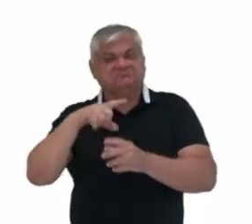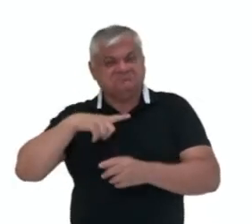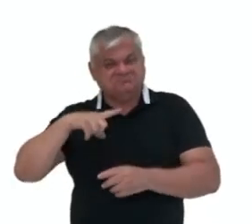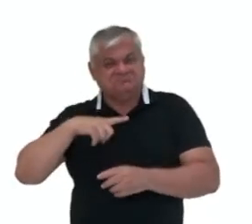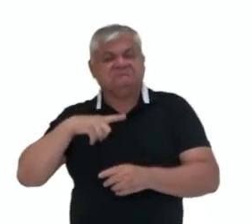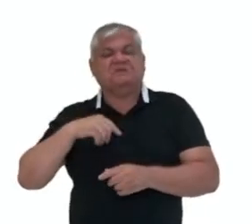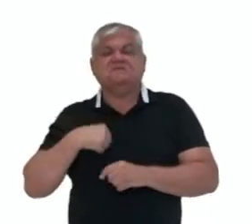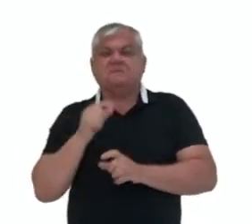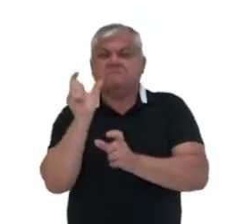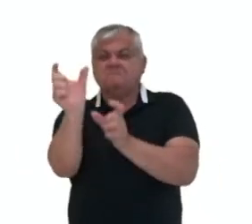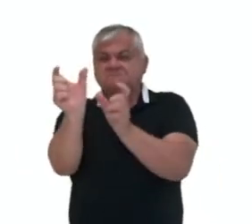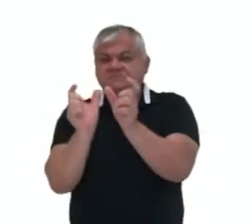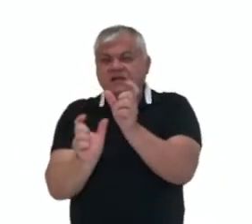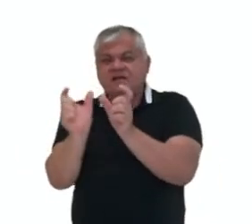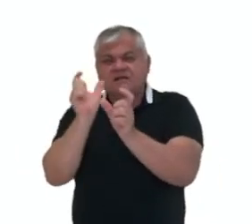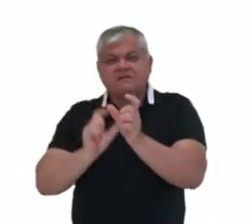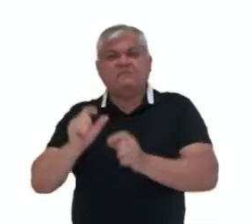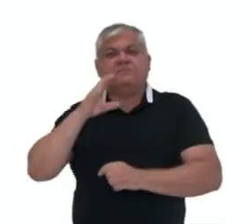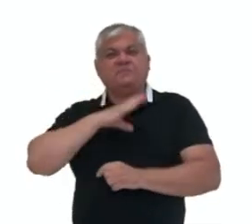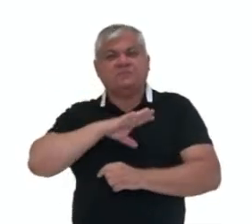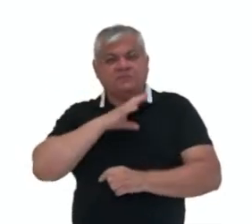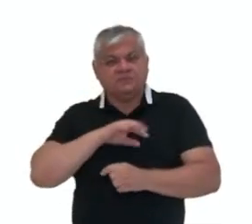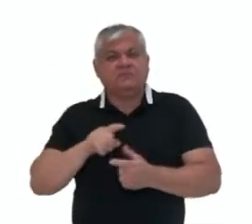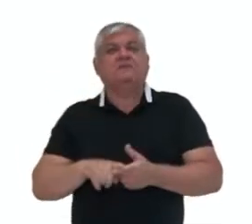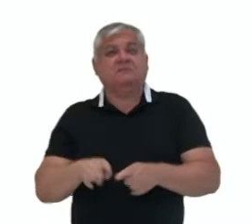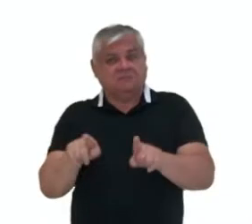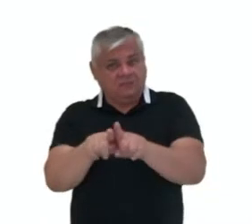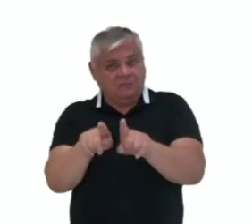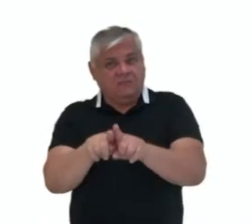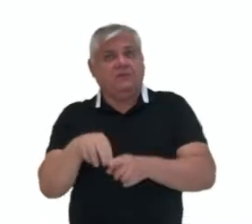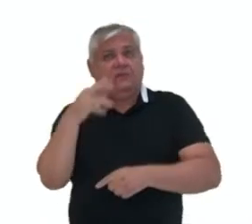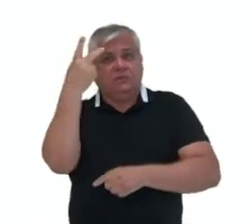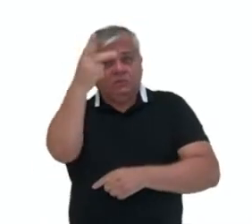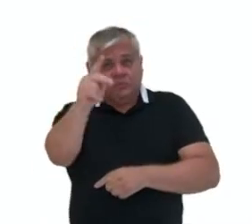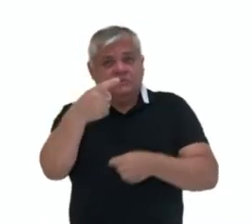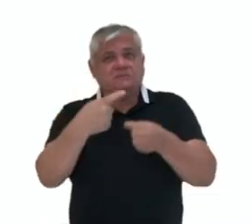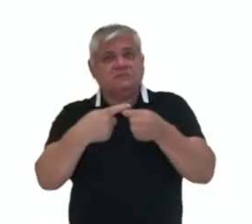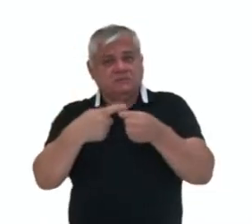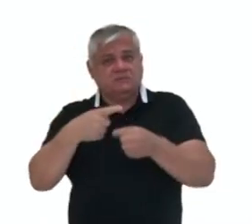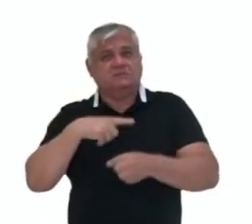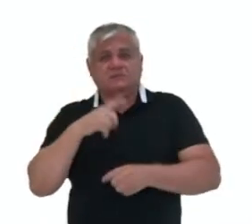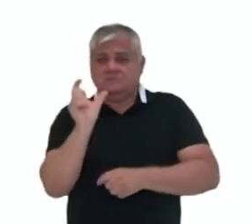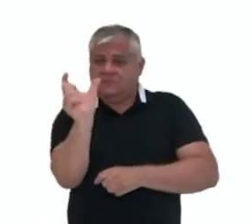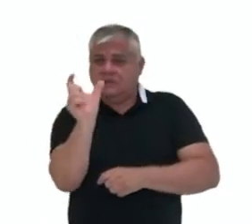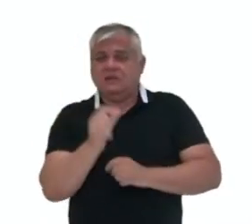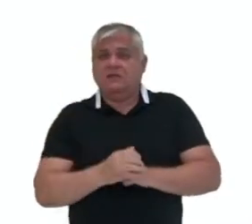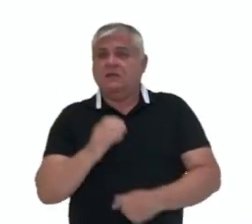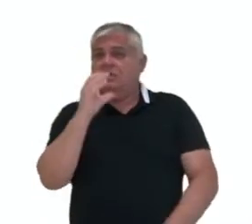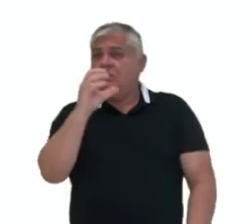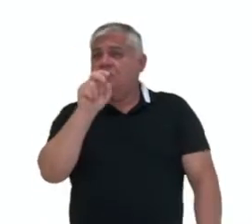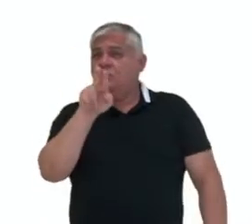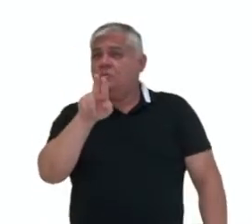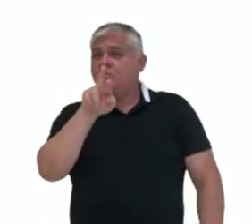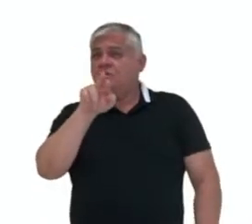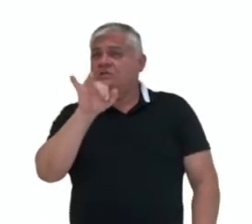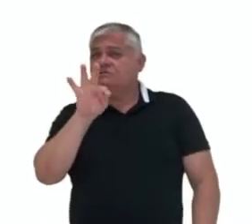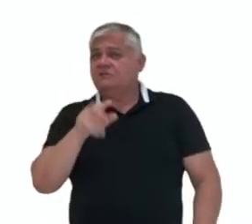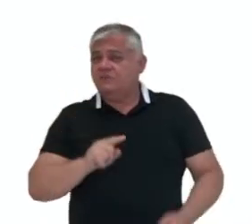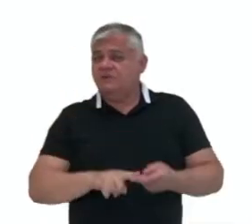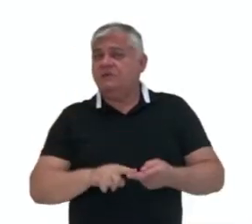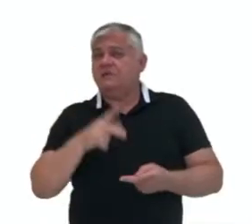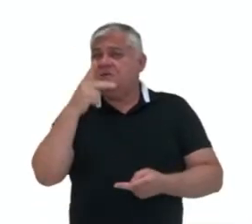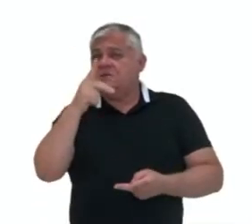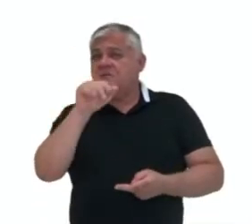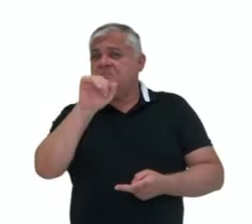em palavras no português, ela está na palavra, inclusive, talvez até na sua própria cidade. Curitiba, por exemplo, Piracuara.